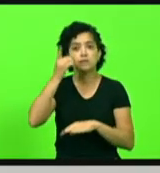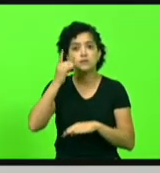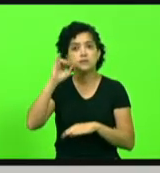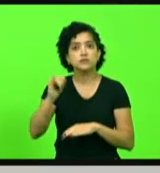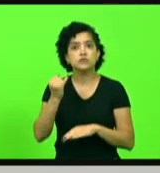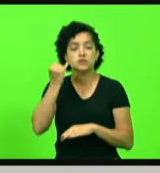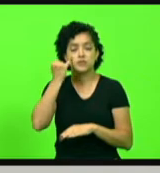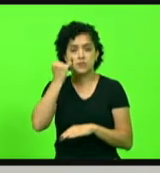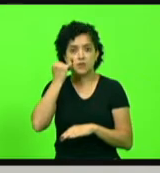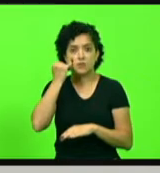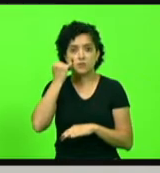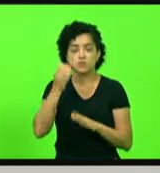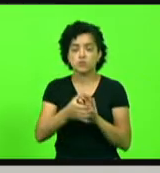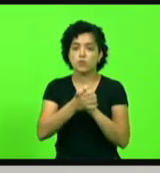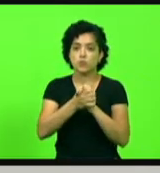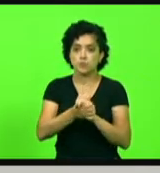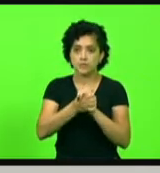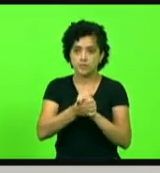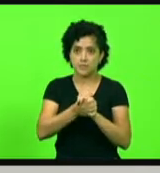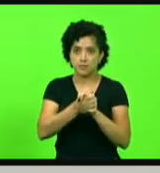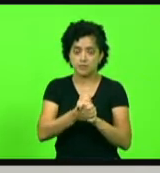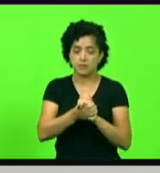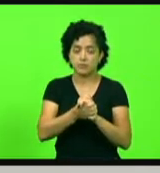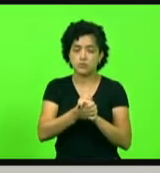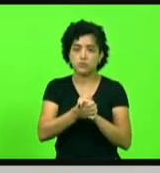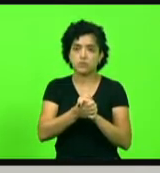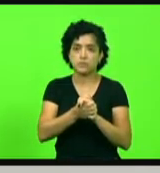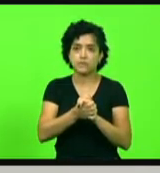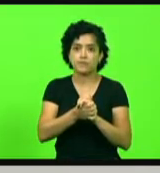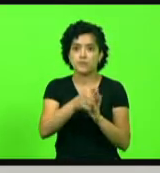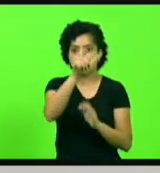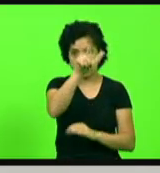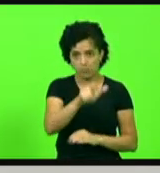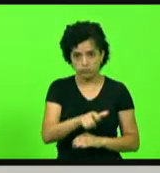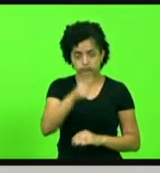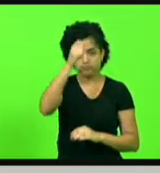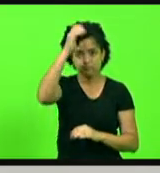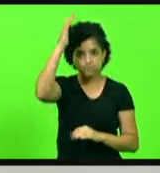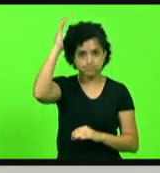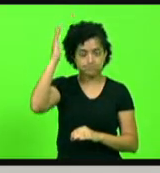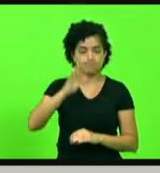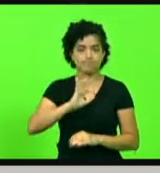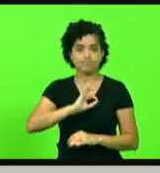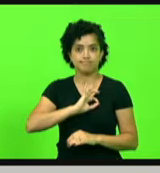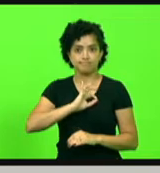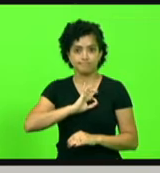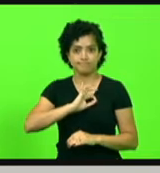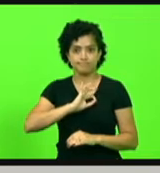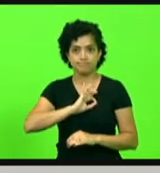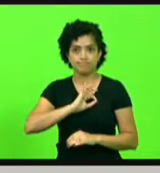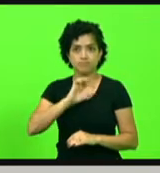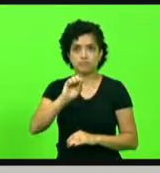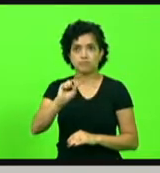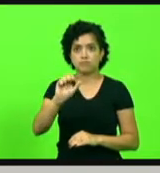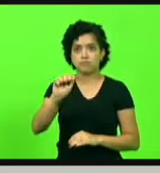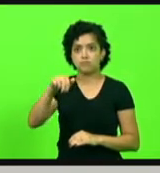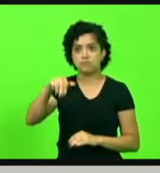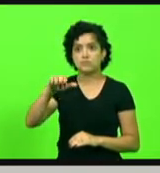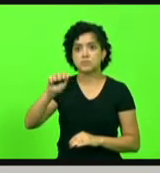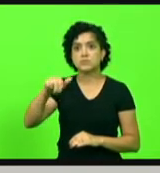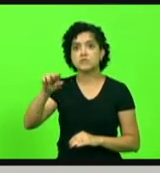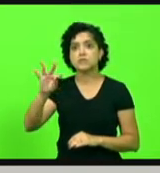Cumprimentando a bombeira militar Samanta Rabelo